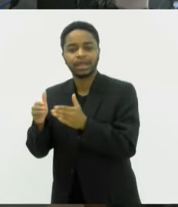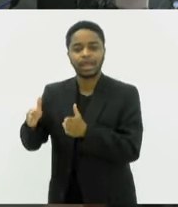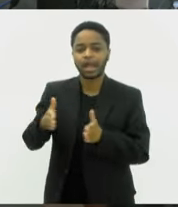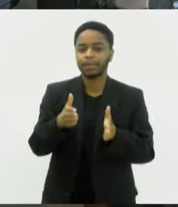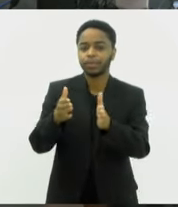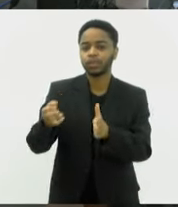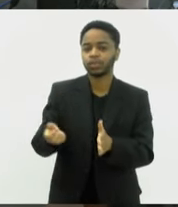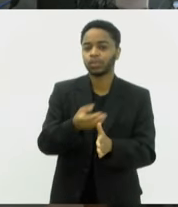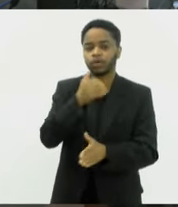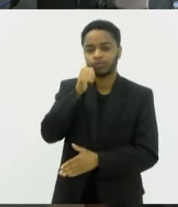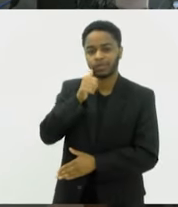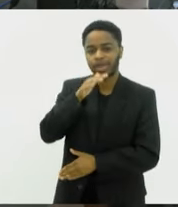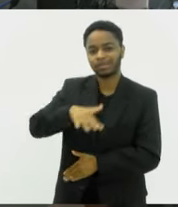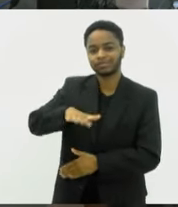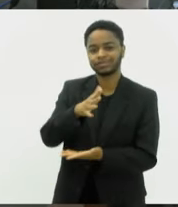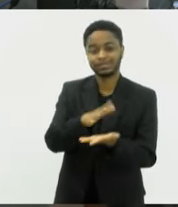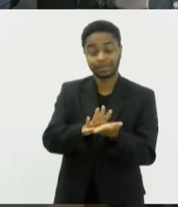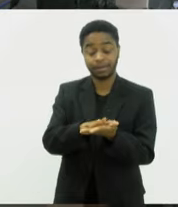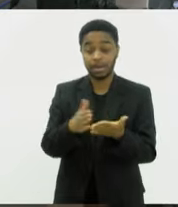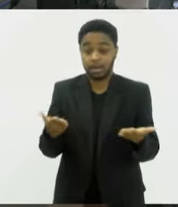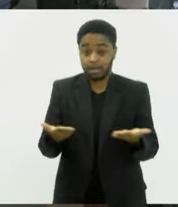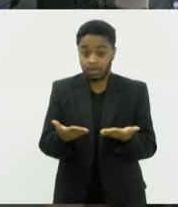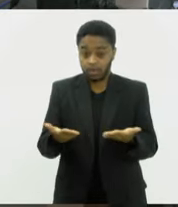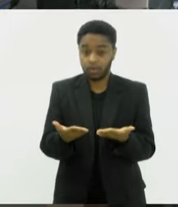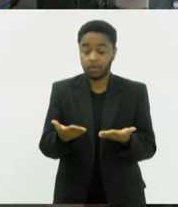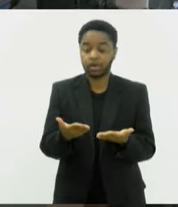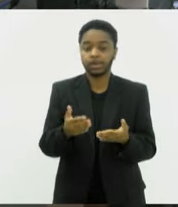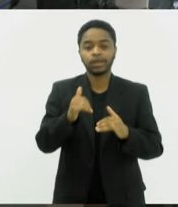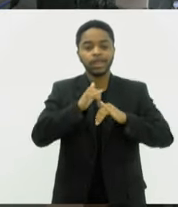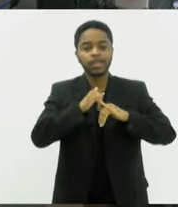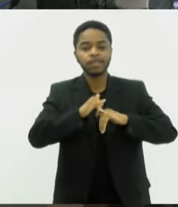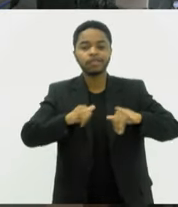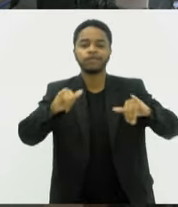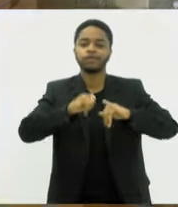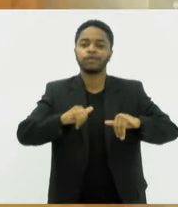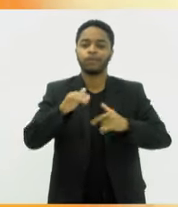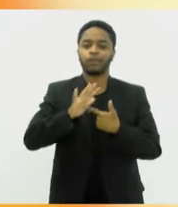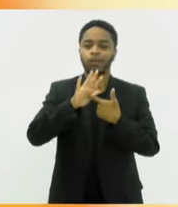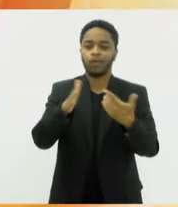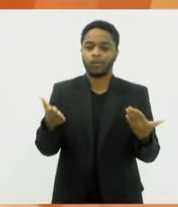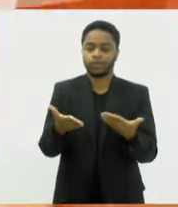samba. Bom, e agora a gente vai pro nosso giro de notícias de hoje.